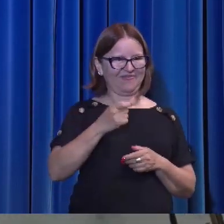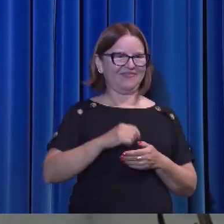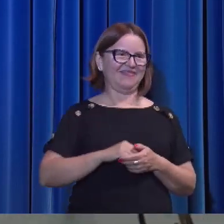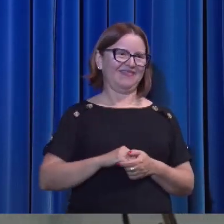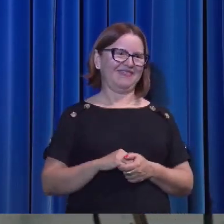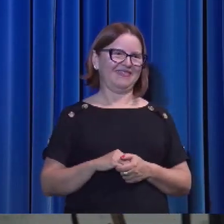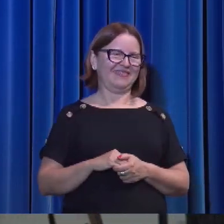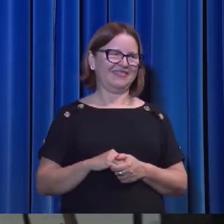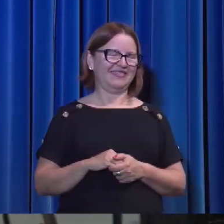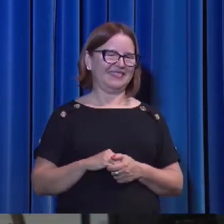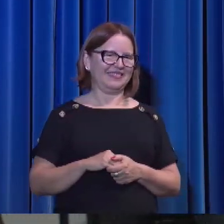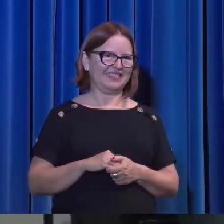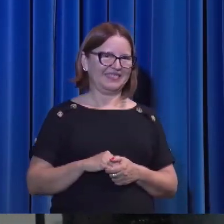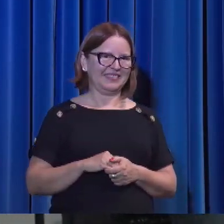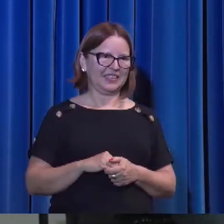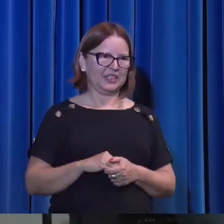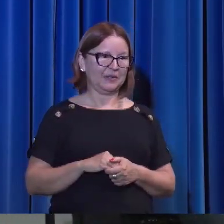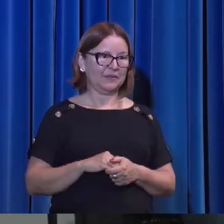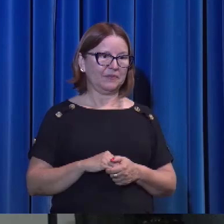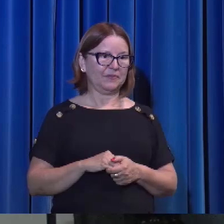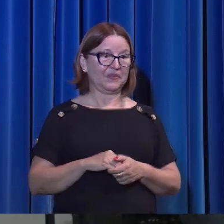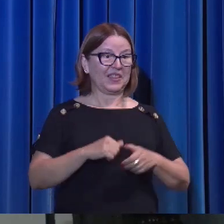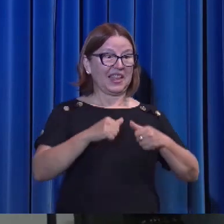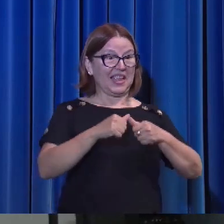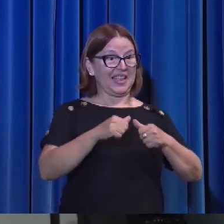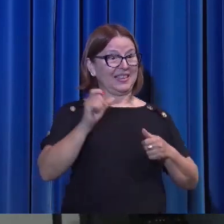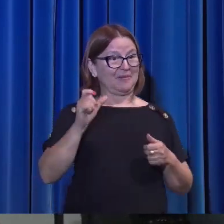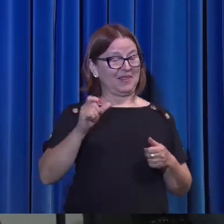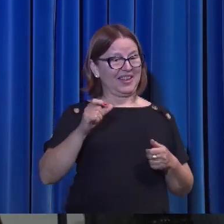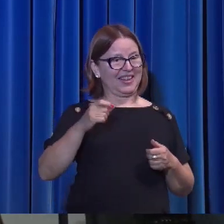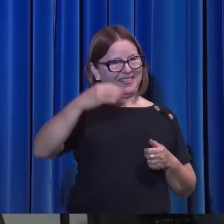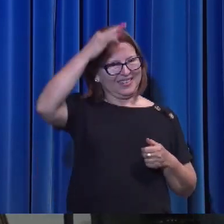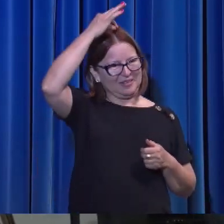Depois eles vão dizer esta é a palavra do Espírito.